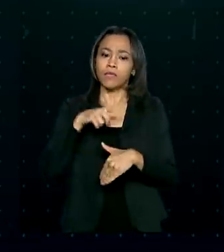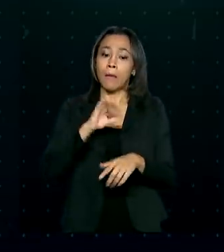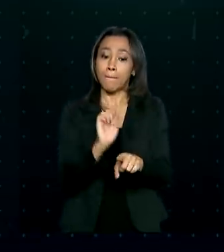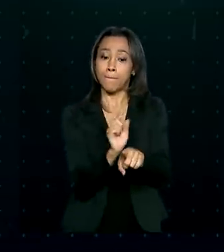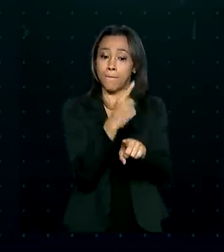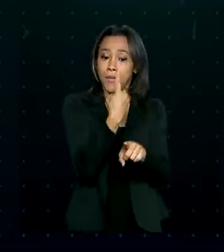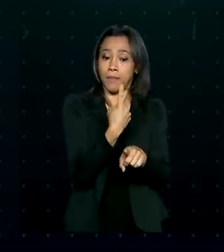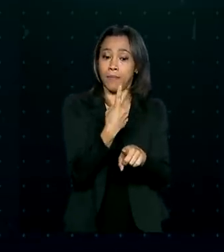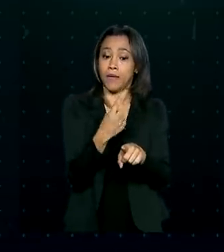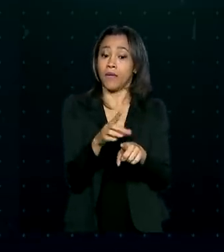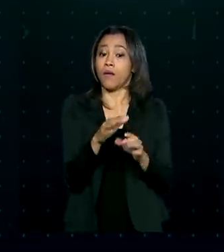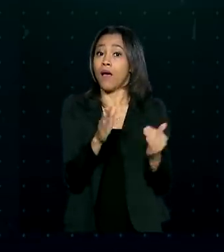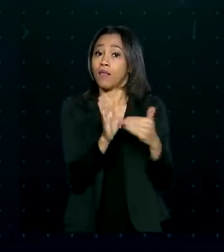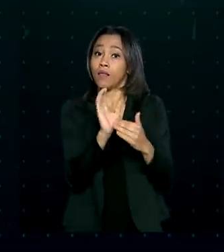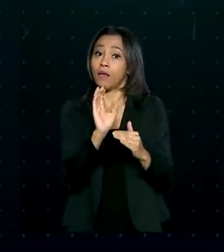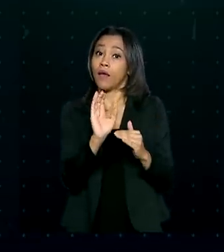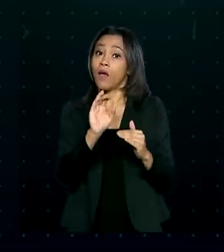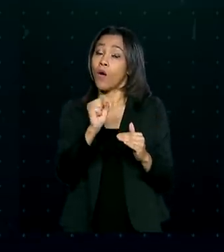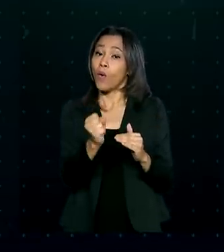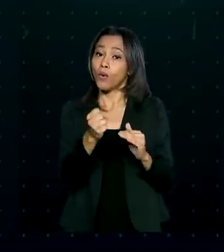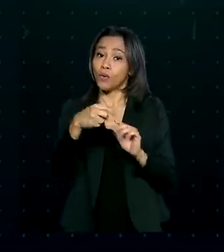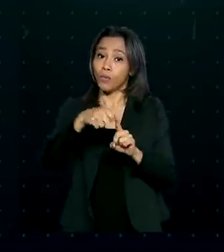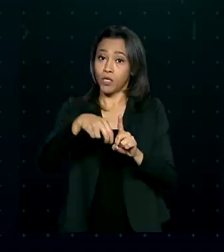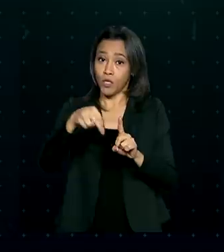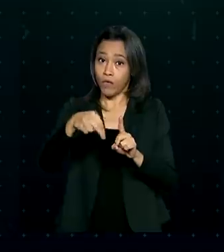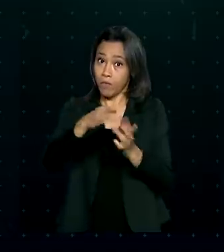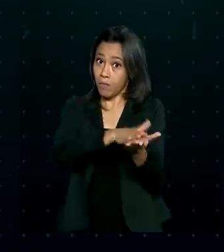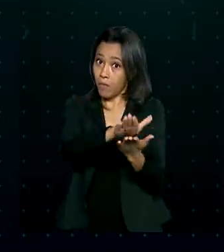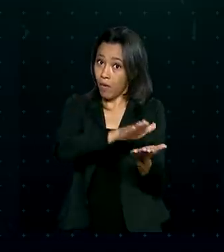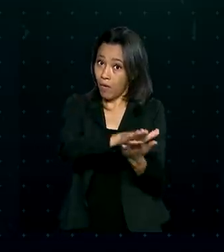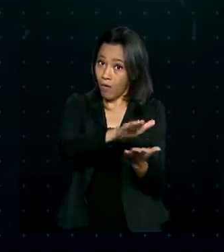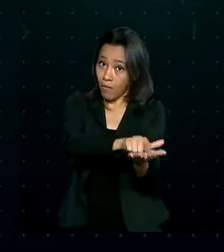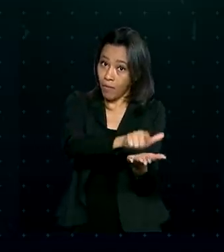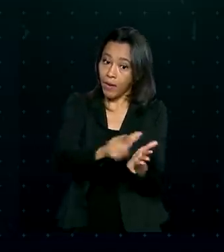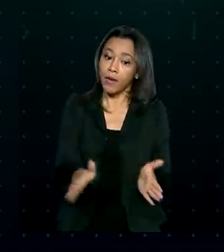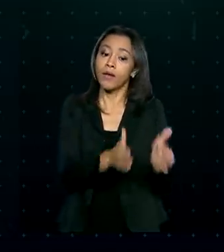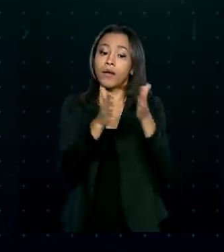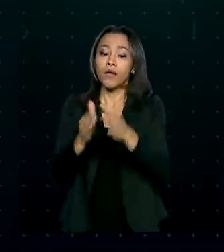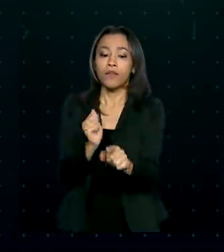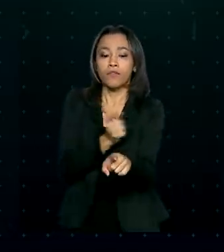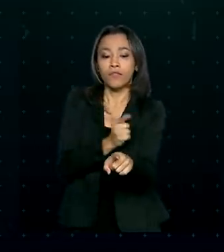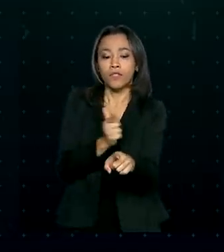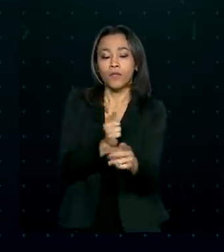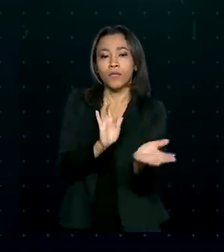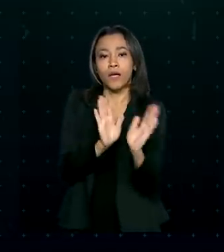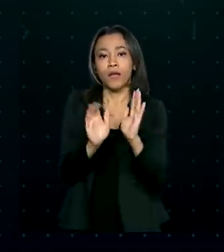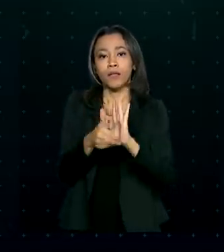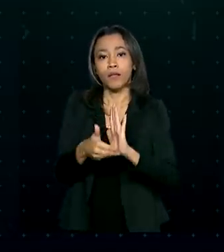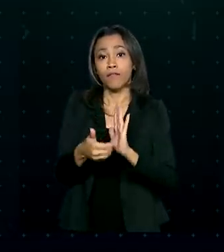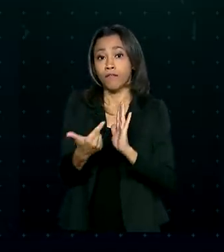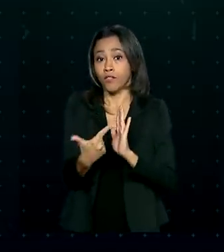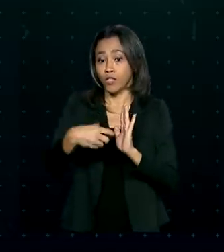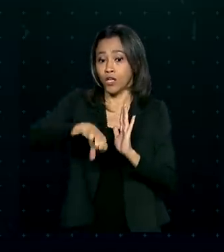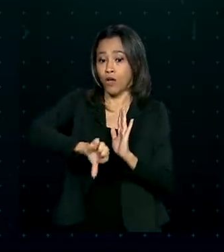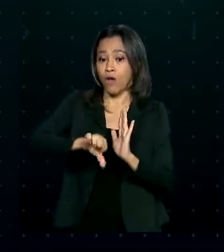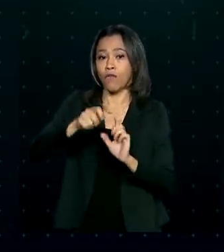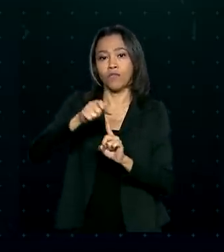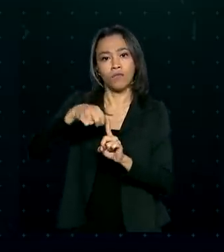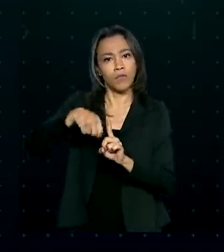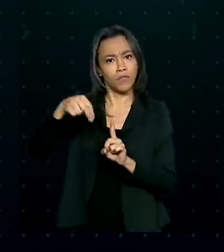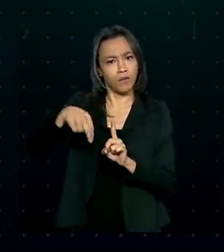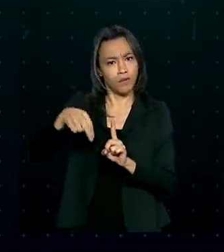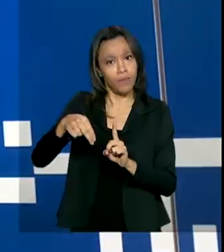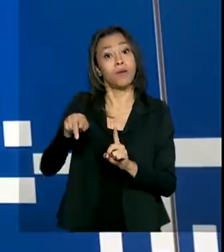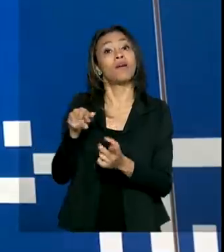1º e 8 de novembro, na versão impressa, e 22 e 29 de novembro, no modelo